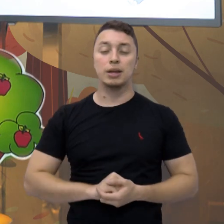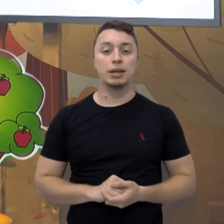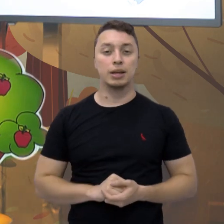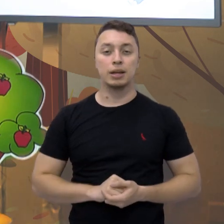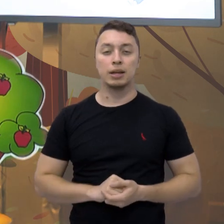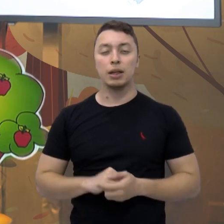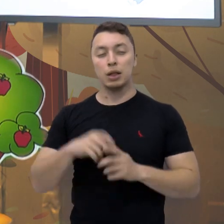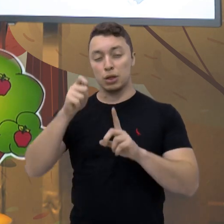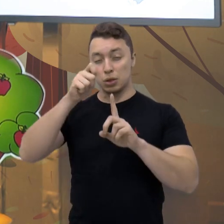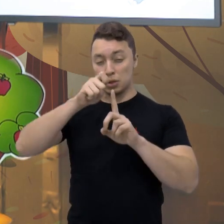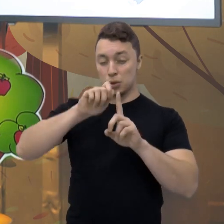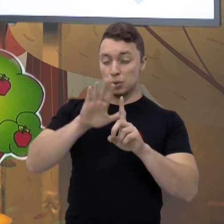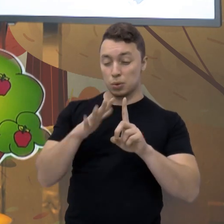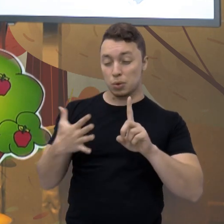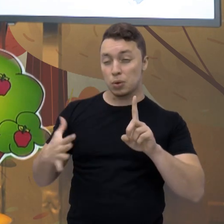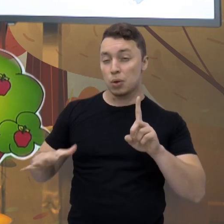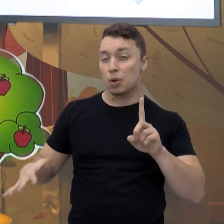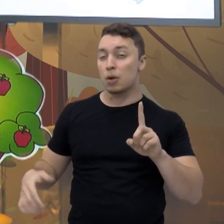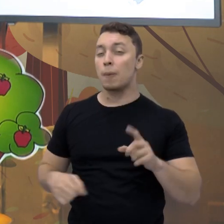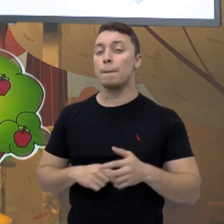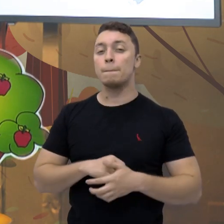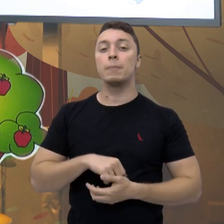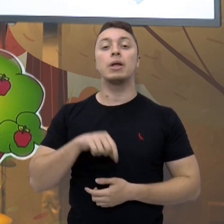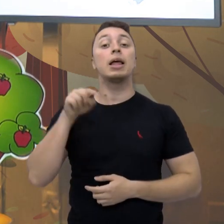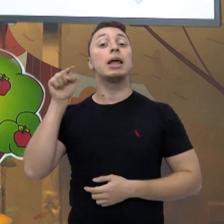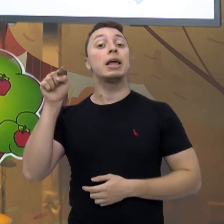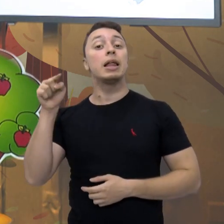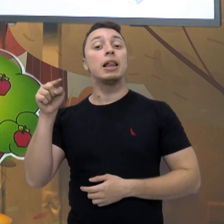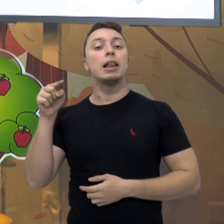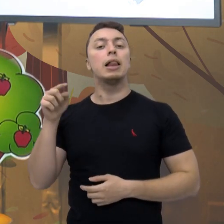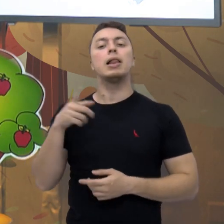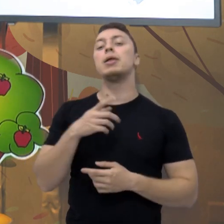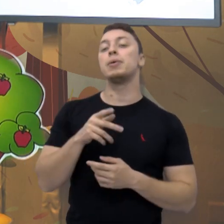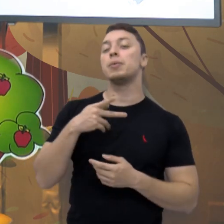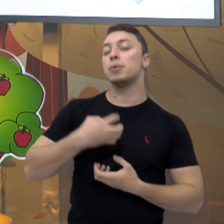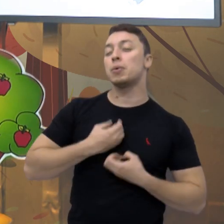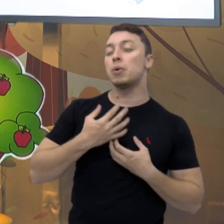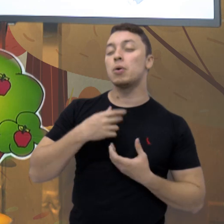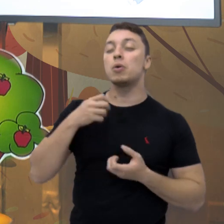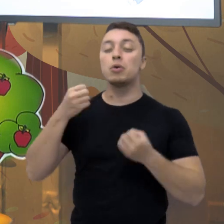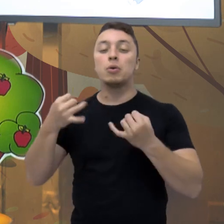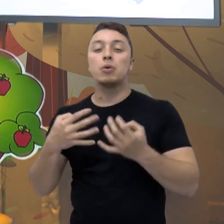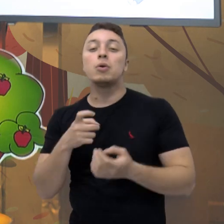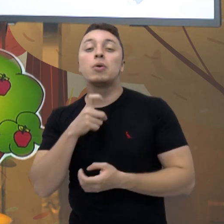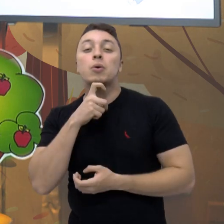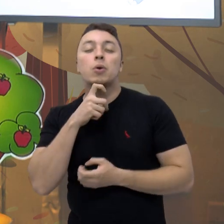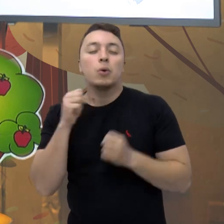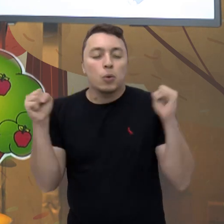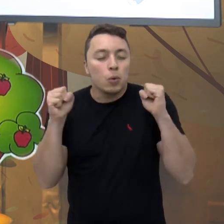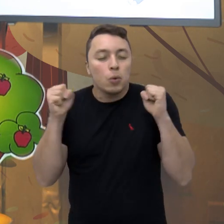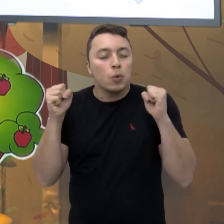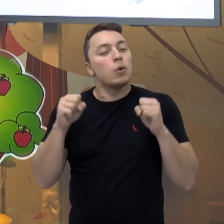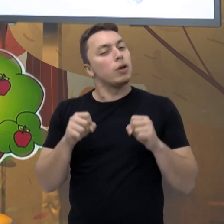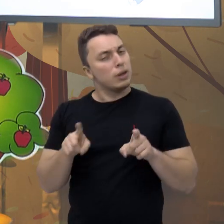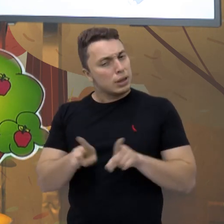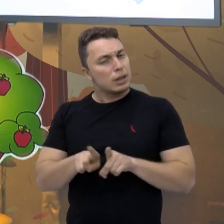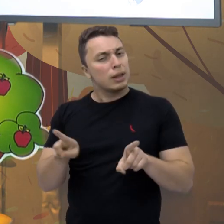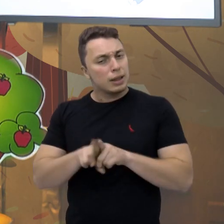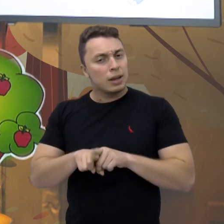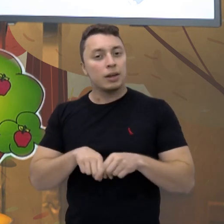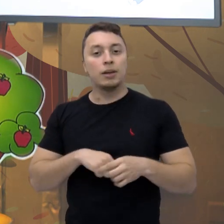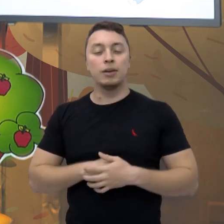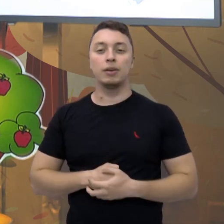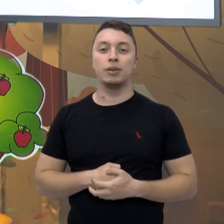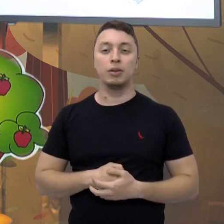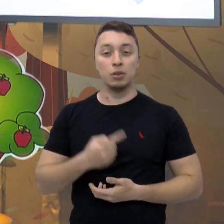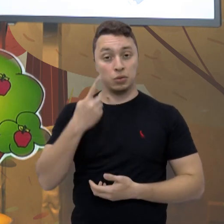esse arrefece que fala lá no poema, significa frio. O outono também é um tempo frio, olha, por isso que aqui na